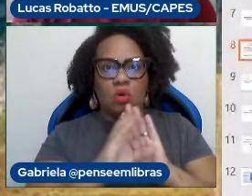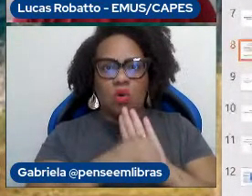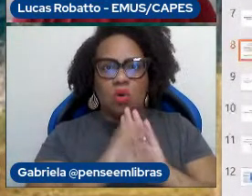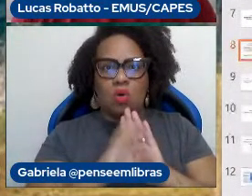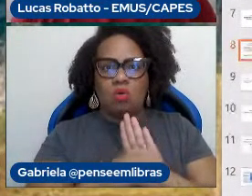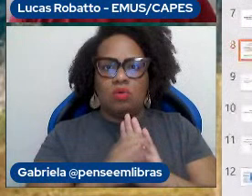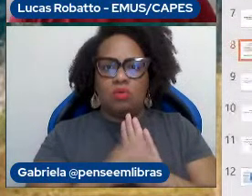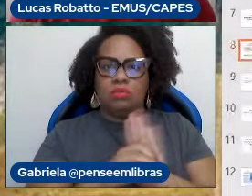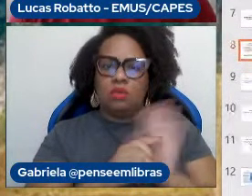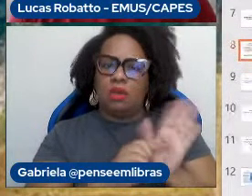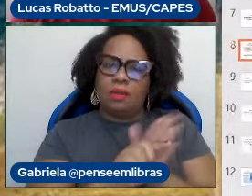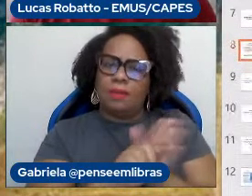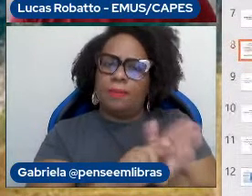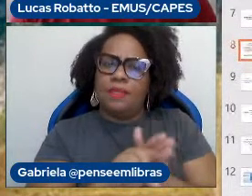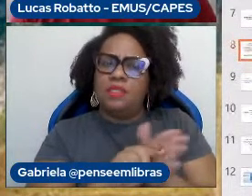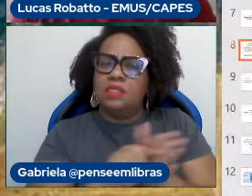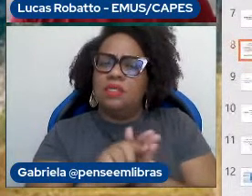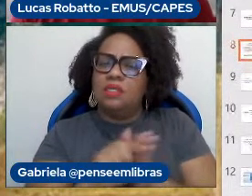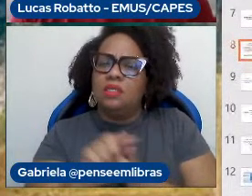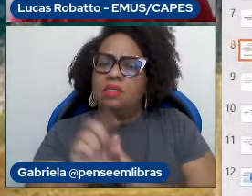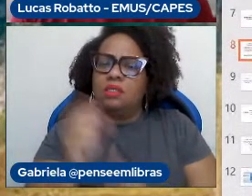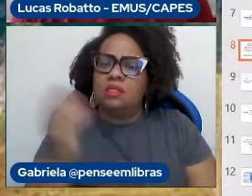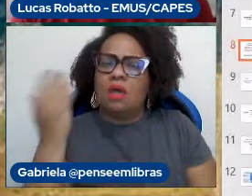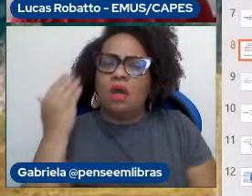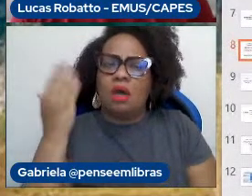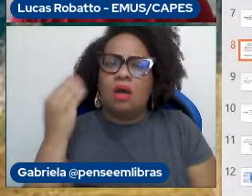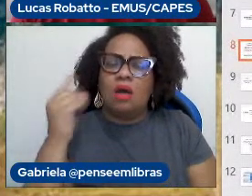pesquisas mais recentes como o de Lakoff e Johnson,